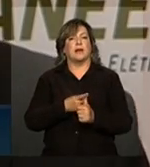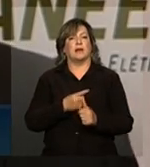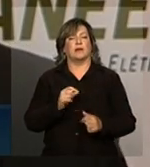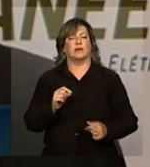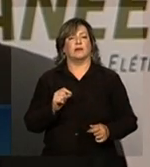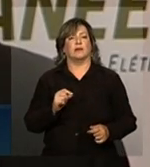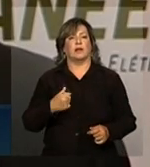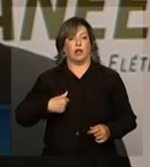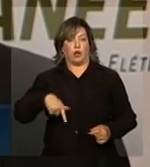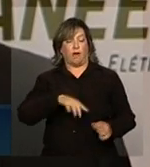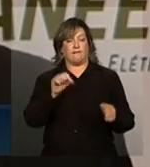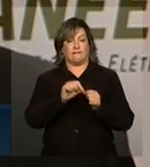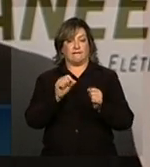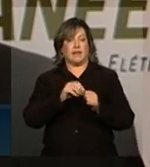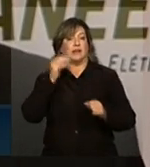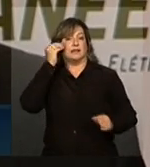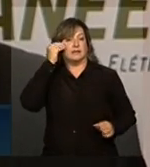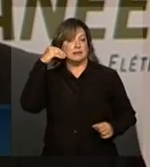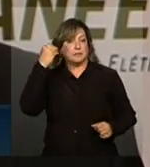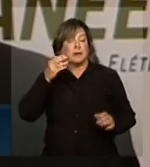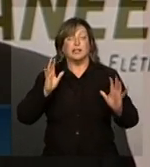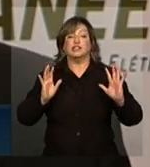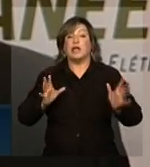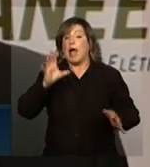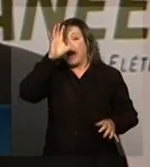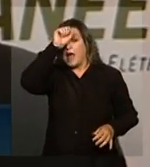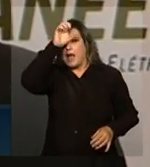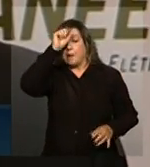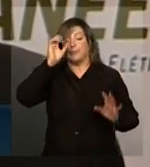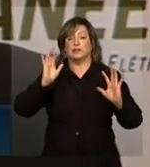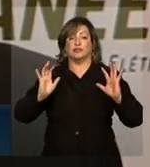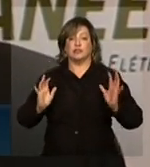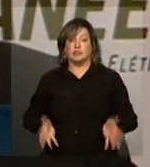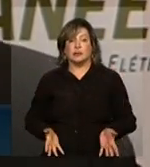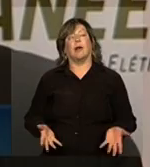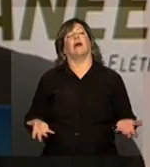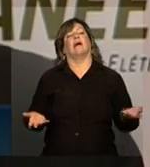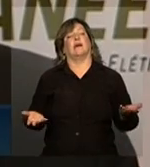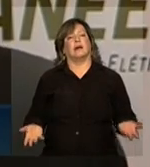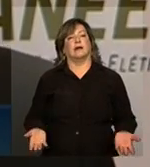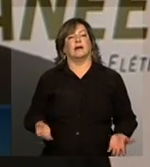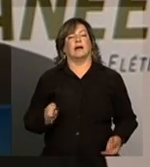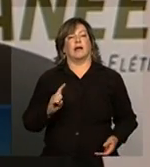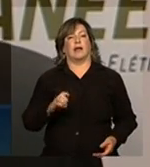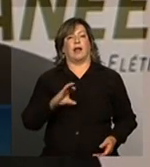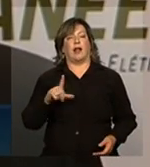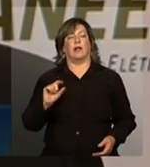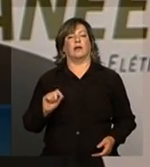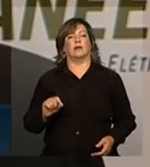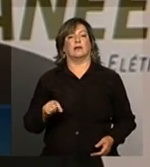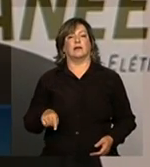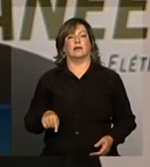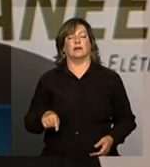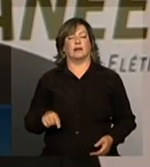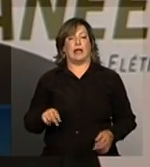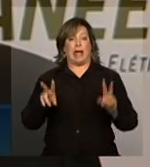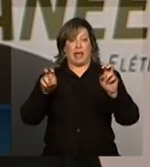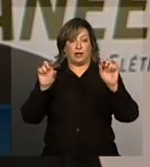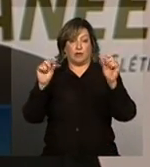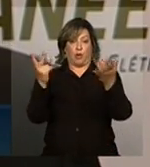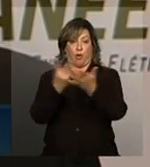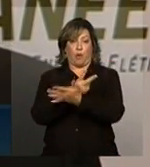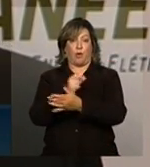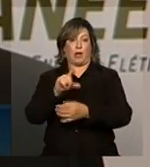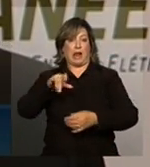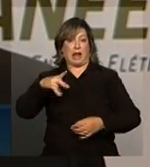a gente faz uma experiência, a gente aprende com essa experiência e, evidentemente, que questões que aconteceram lá na